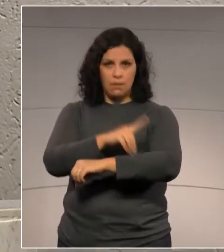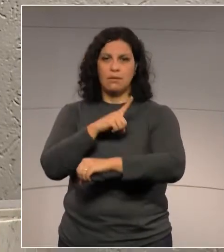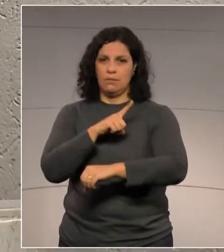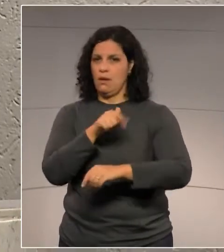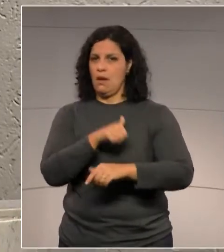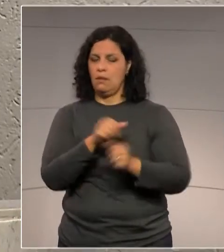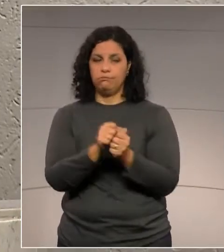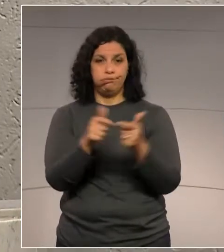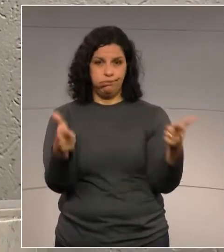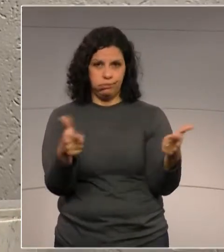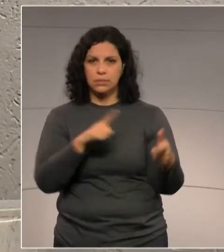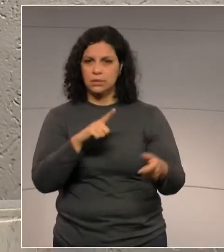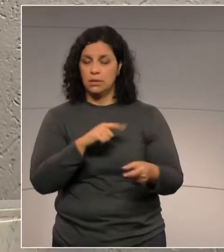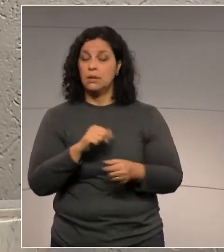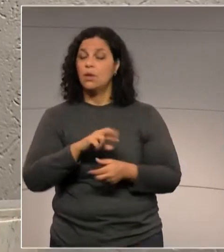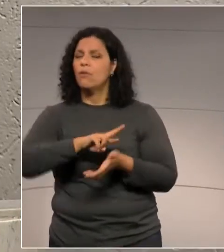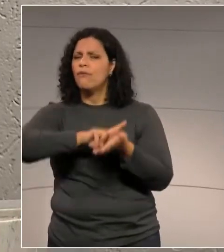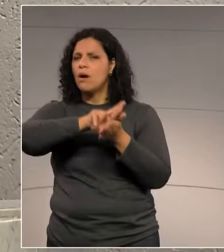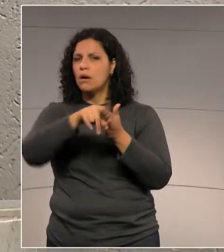de outros